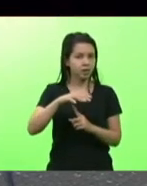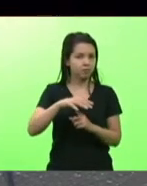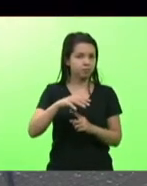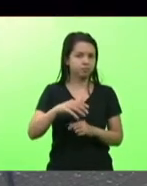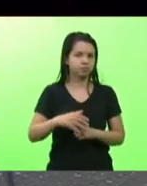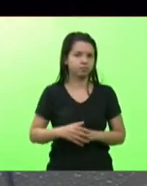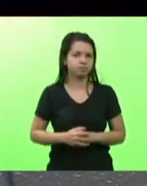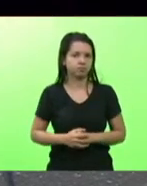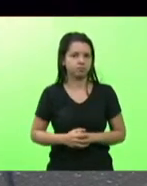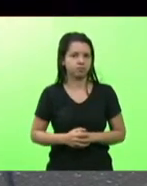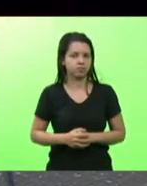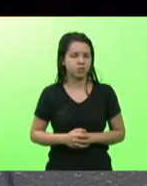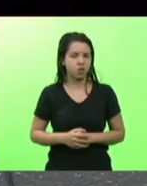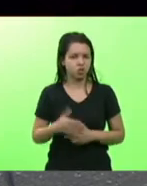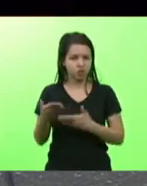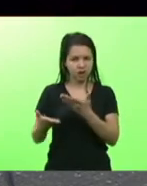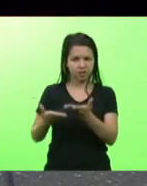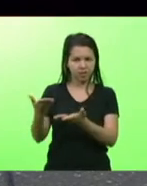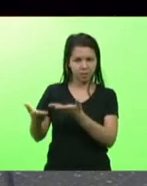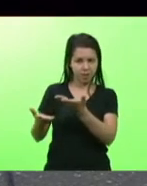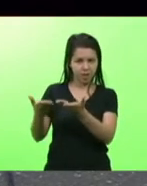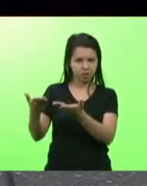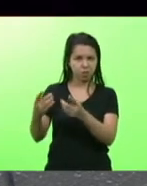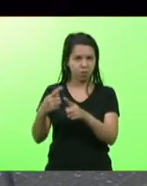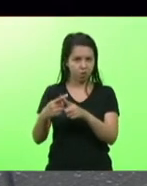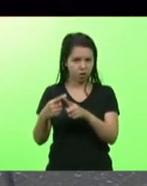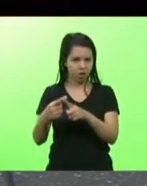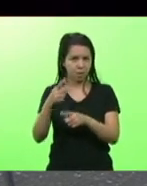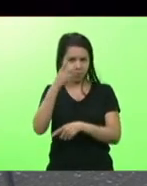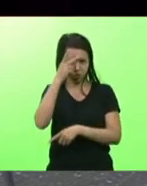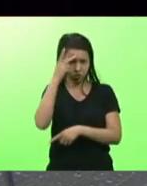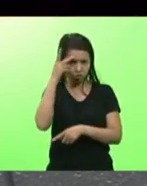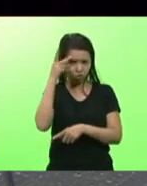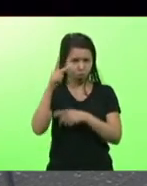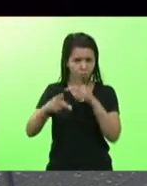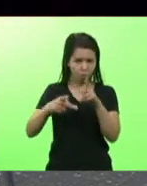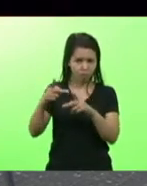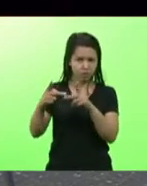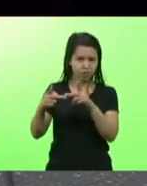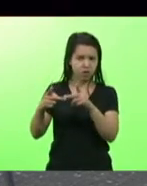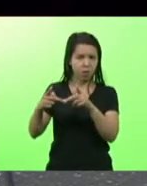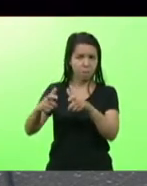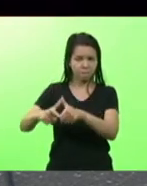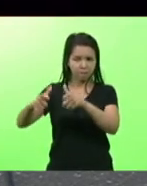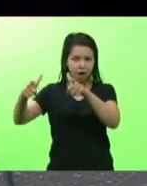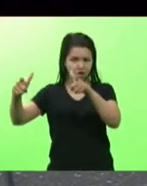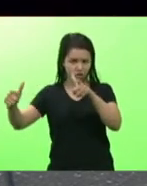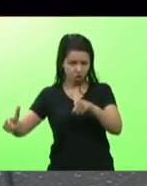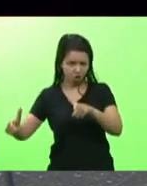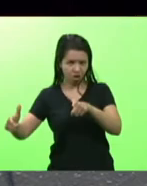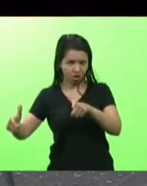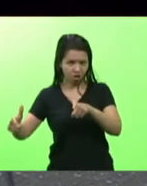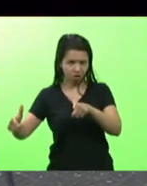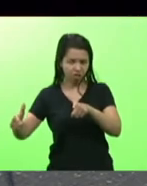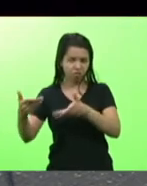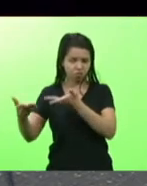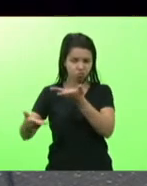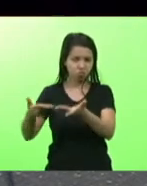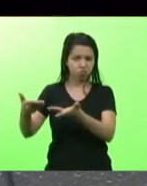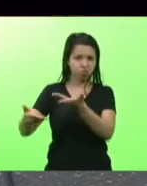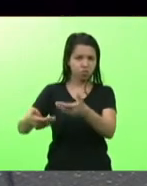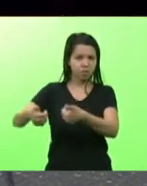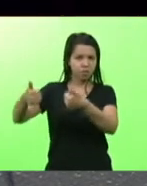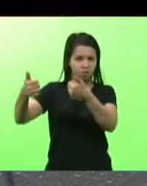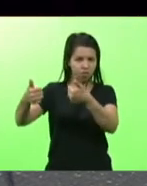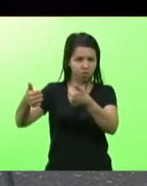será que o tratamento é proporcional ao número de habitantes e de eleitores já pensou se nós fizéssemos isso